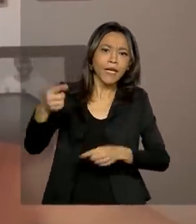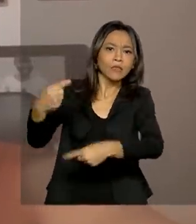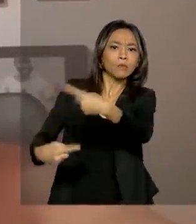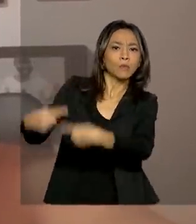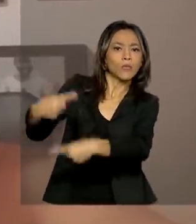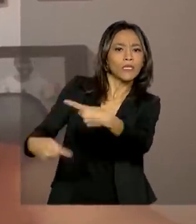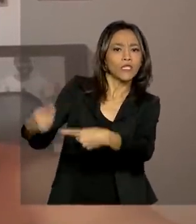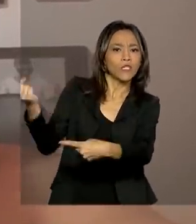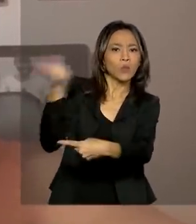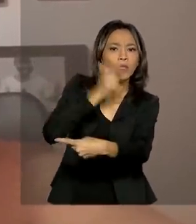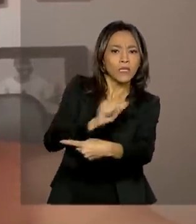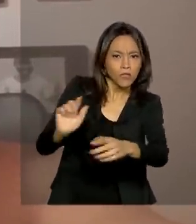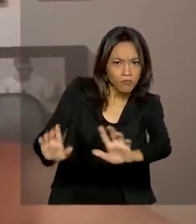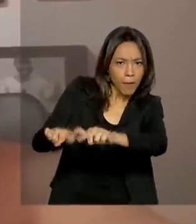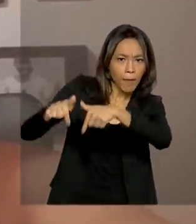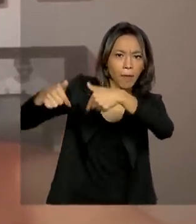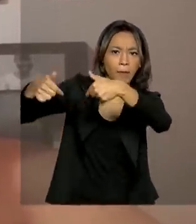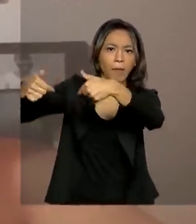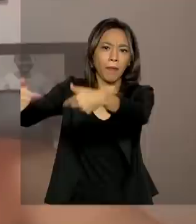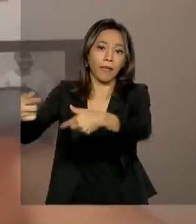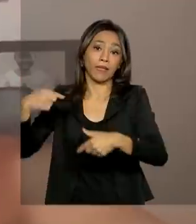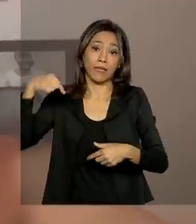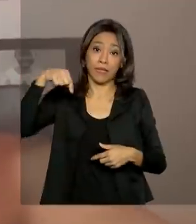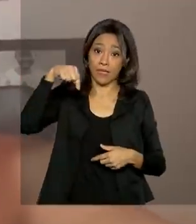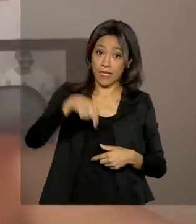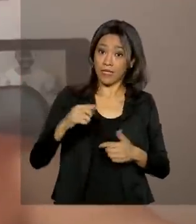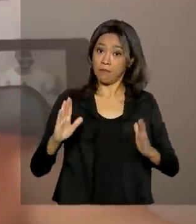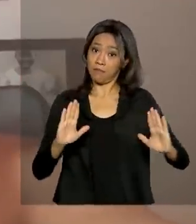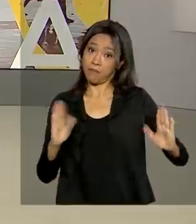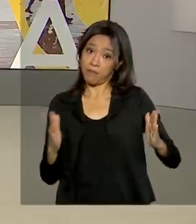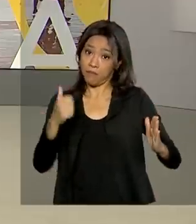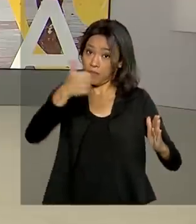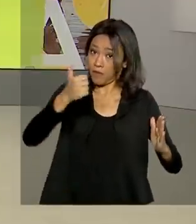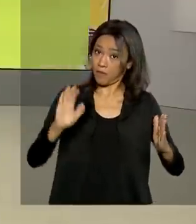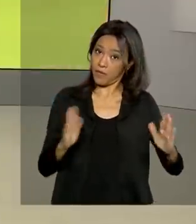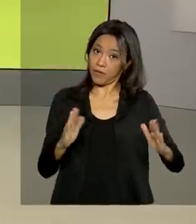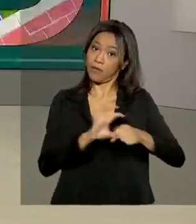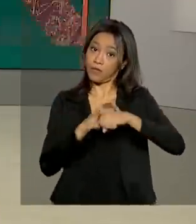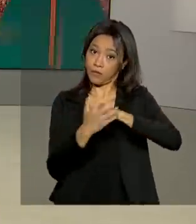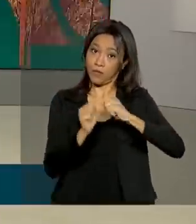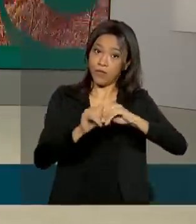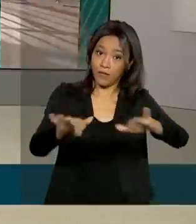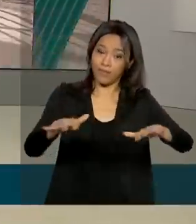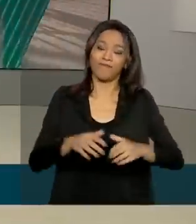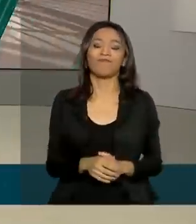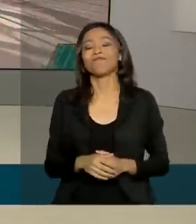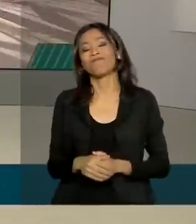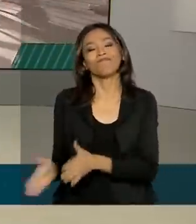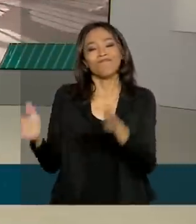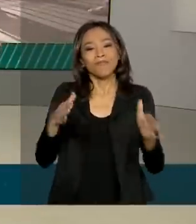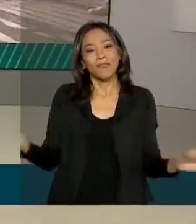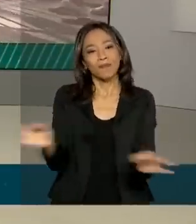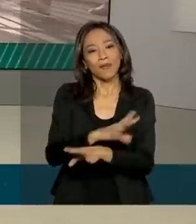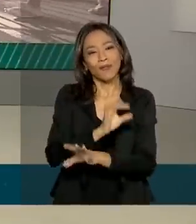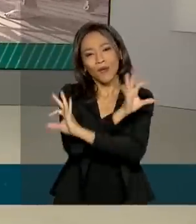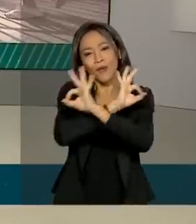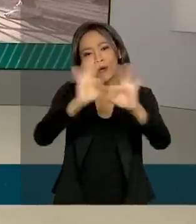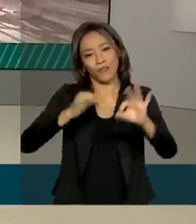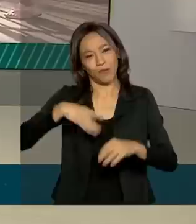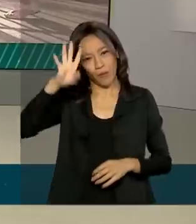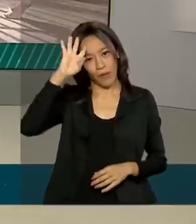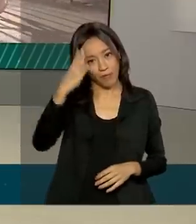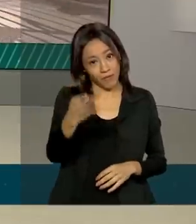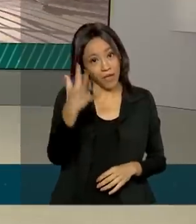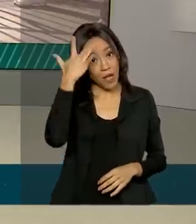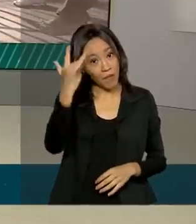pudessem ser implementadas nesta primeira fase, então, da pandemia. O Brasil em Dia fica por aqui. Ótima quarta-feira para